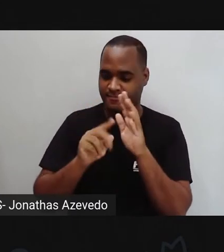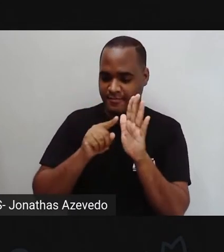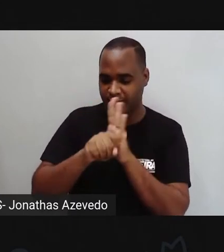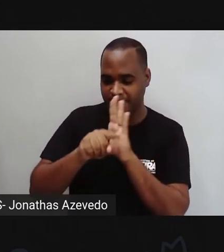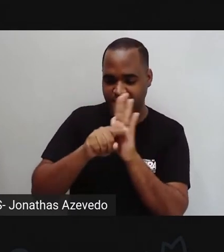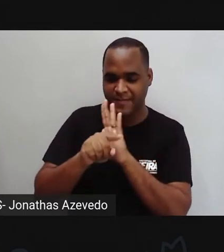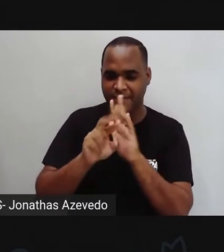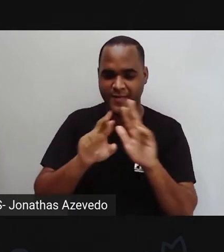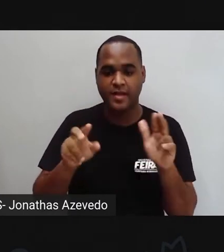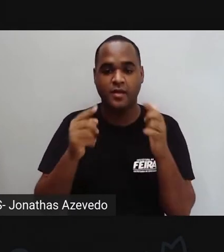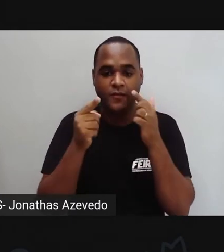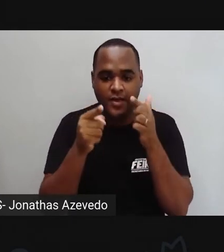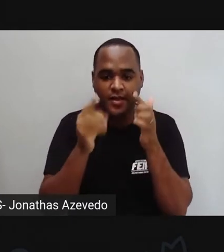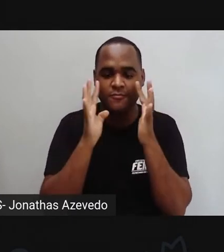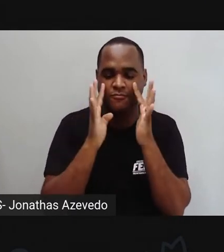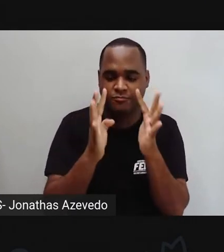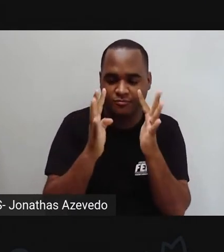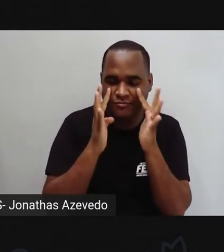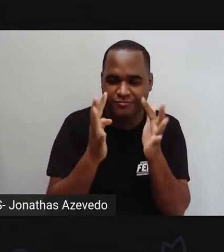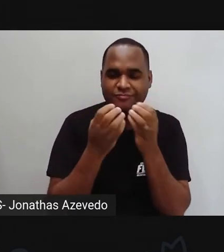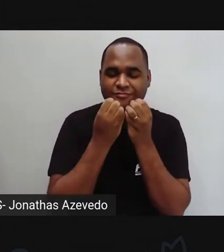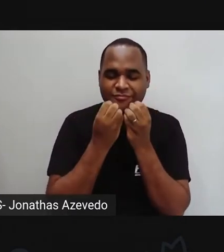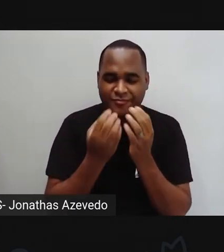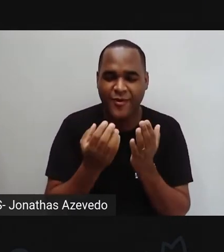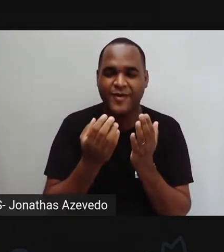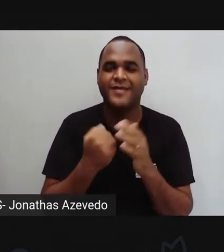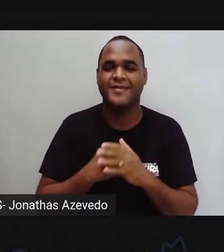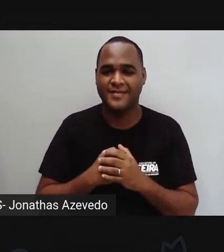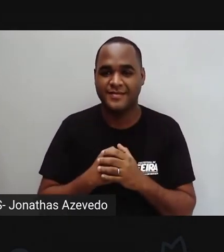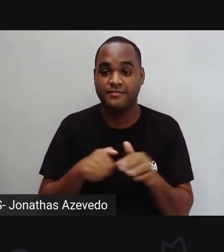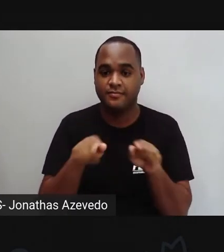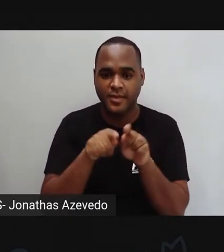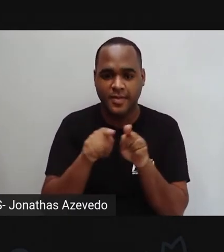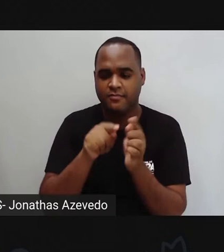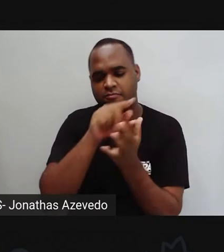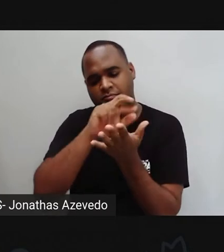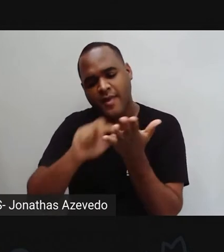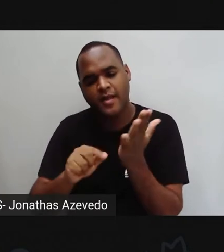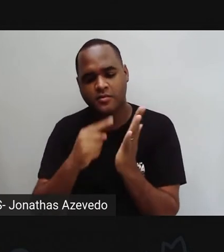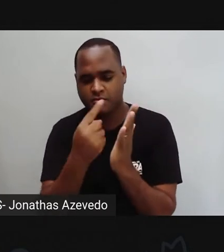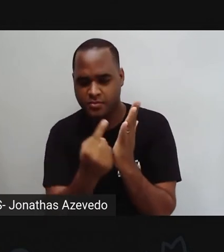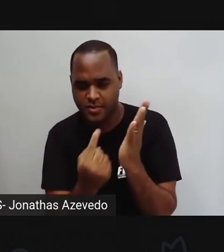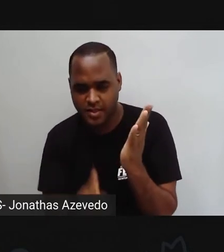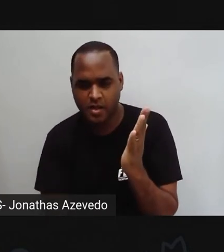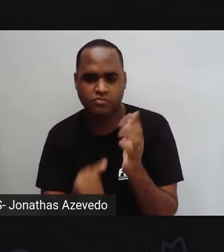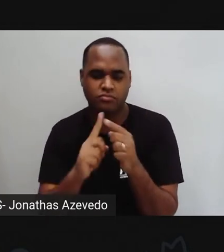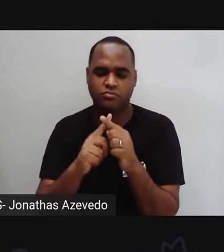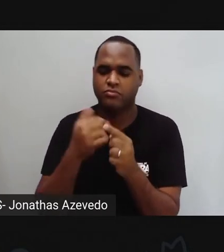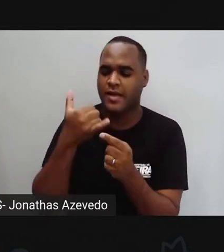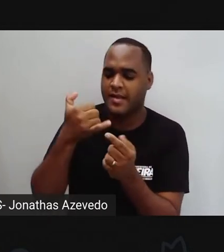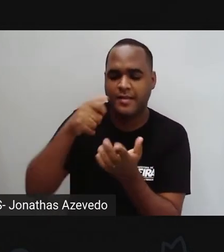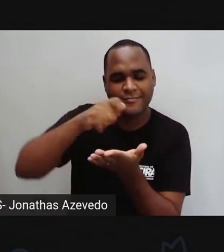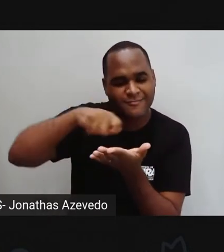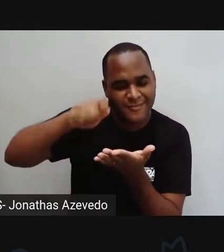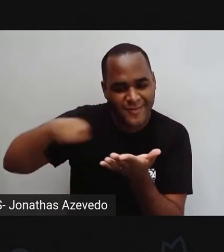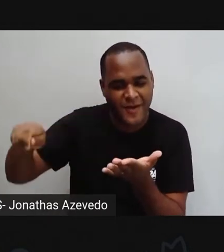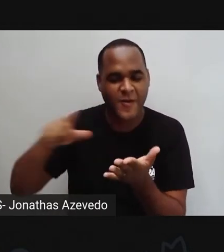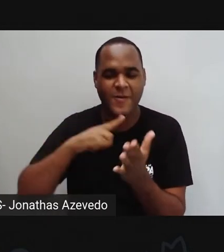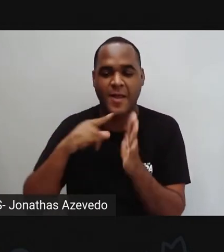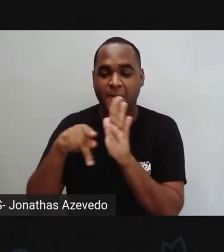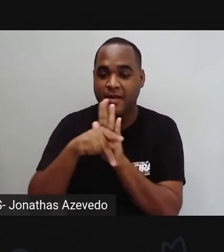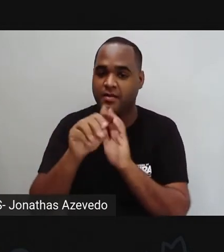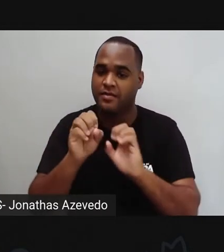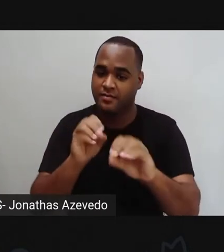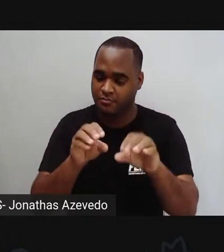então é só prestar atenção, ter sempre material em mãos, quando precisar anotar, escrever, participar da